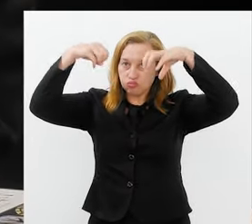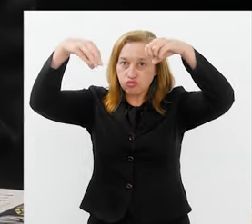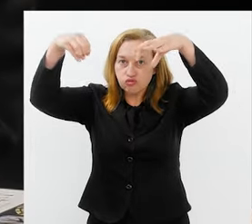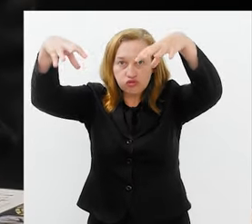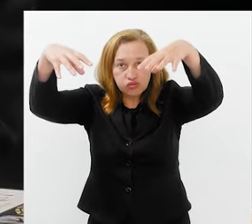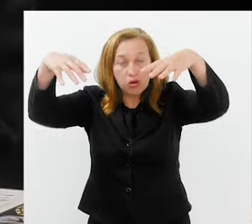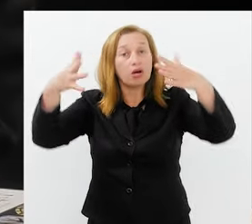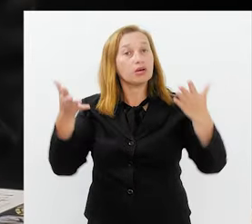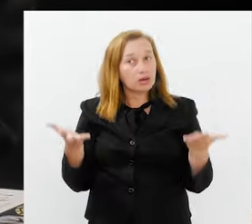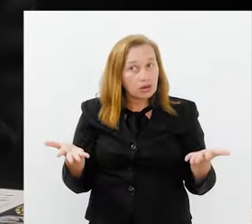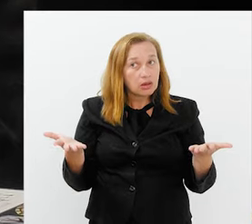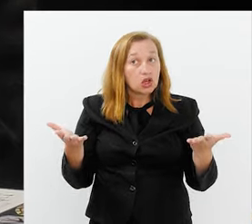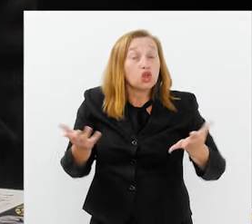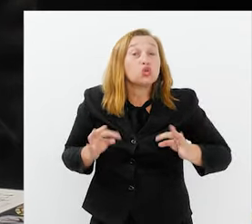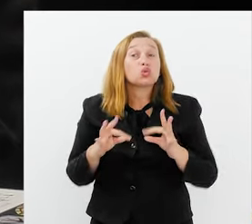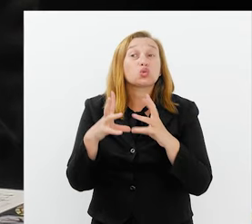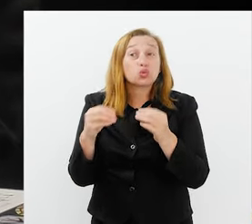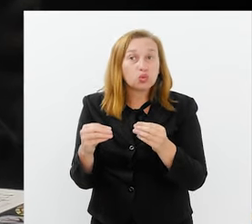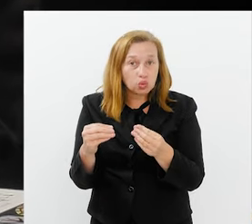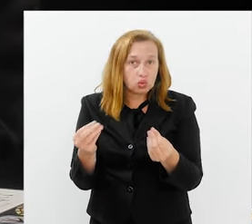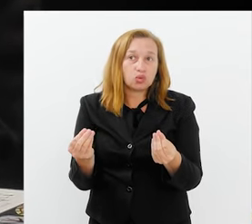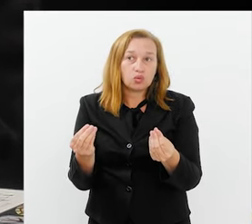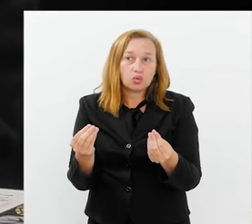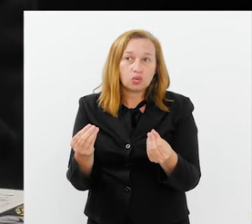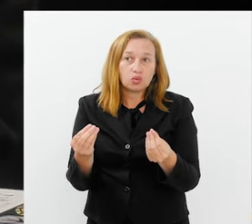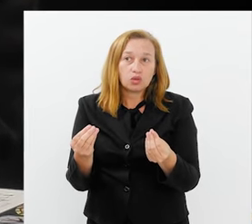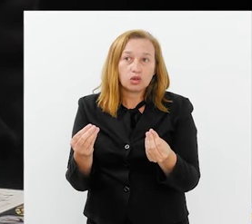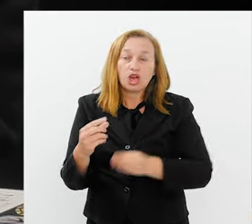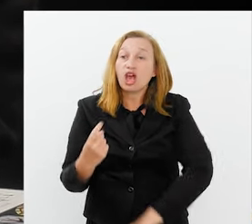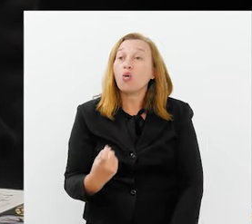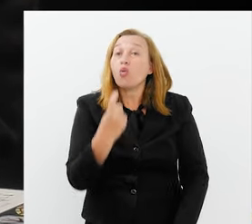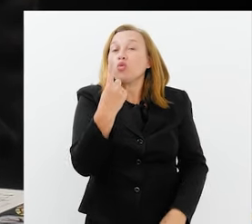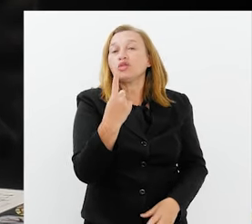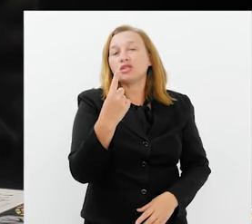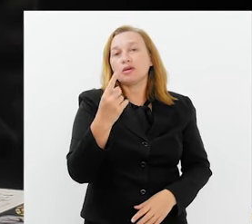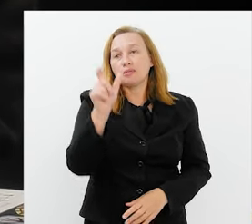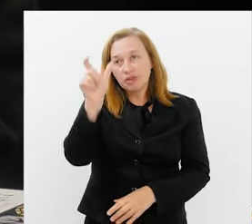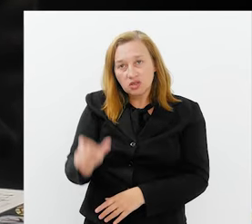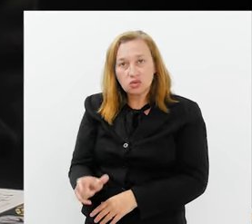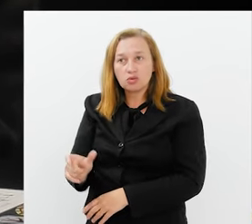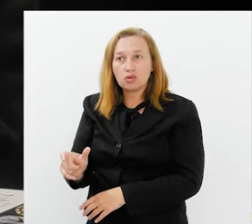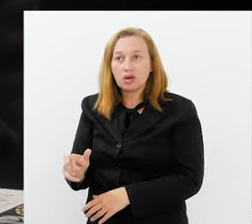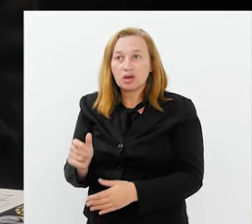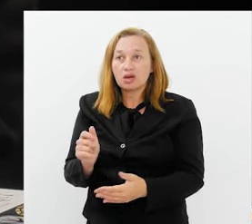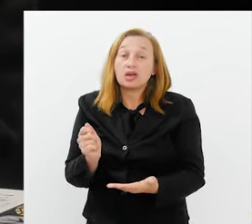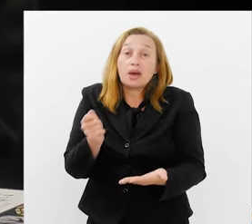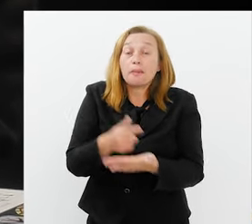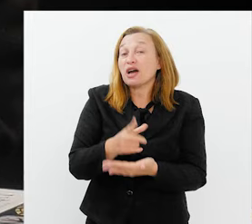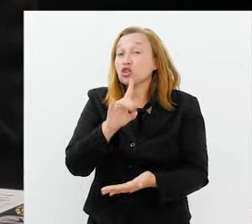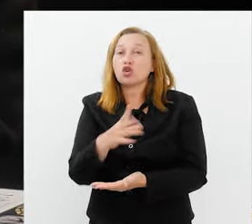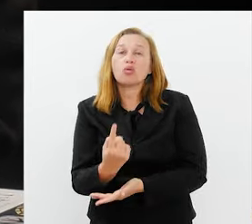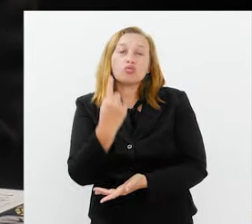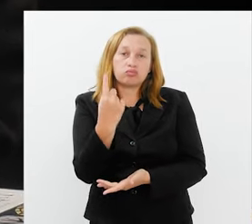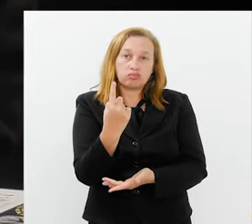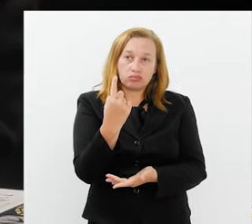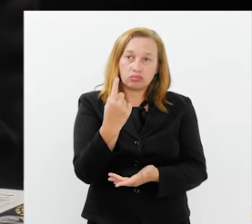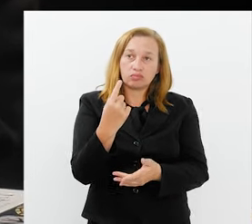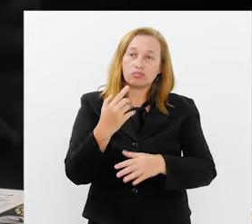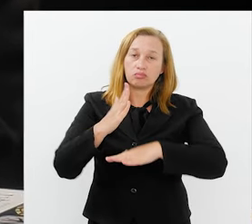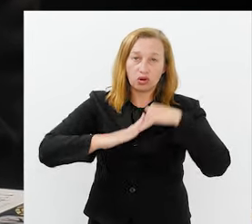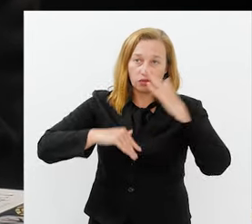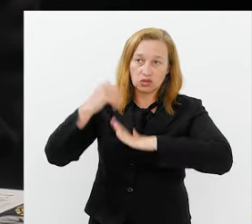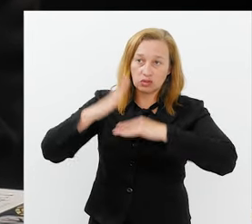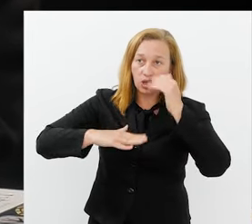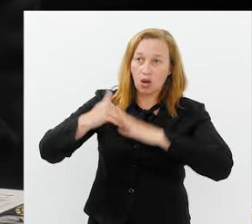o espetáculo. Tudo isso, o carnavalesco tem essa função. E é pago por uma coisa só. Sim.